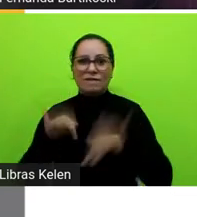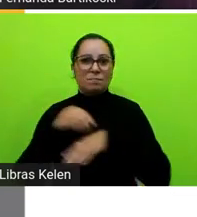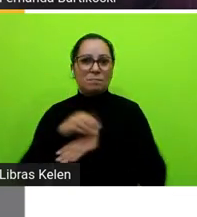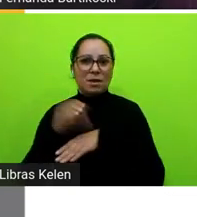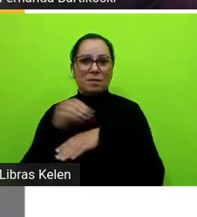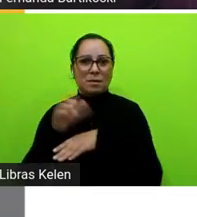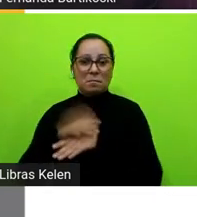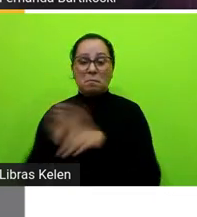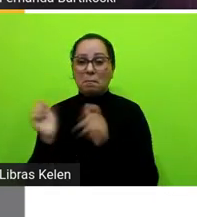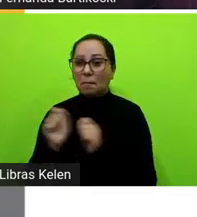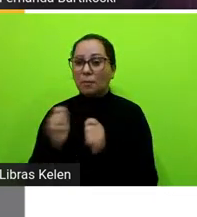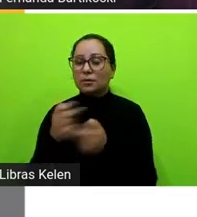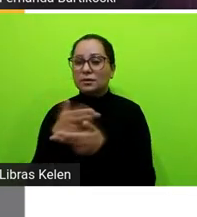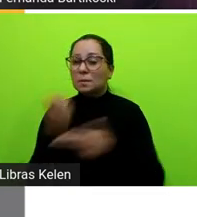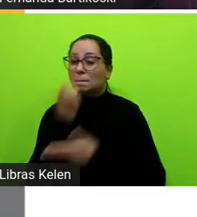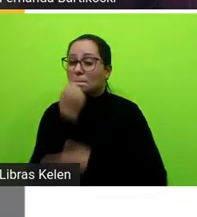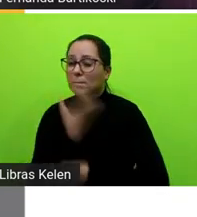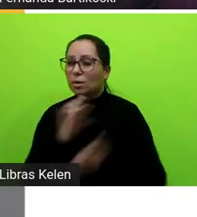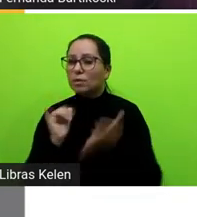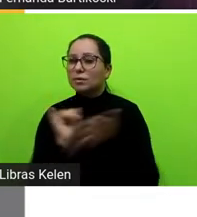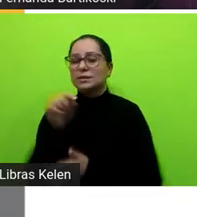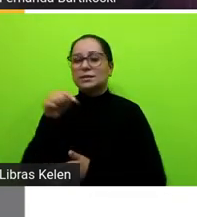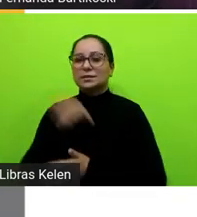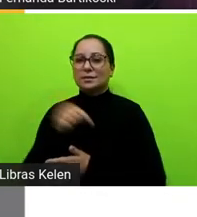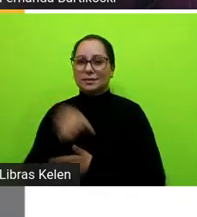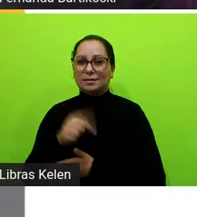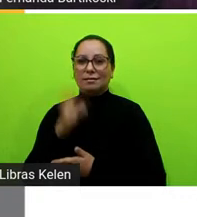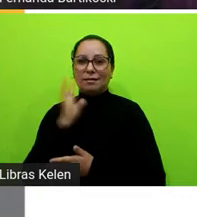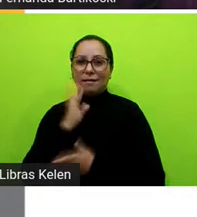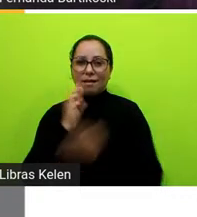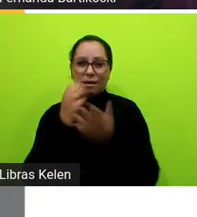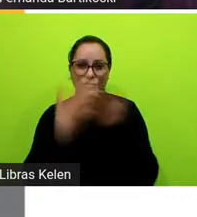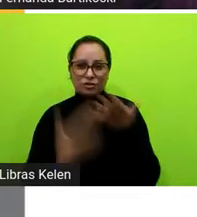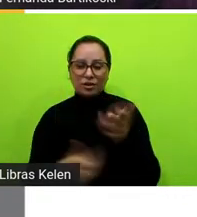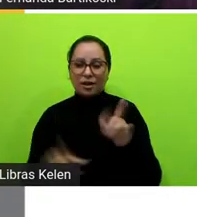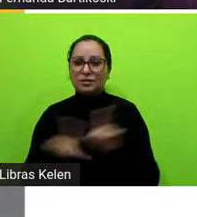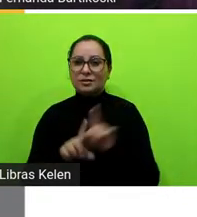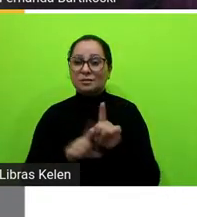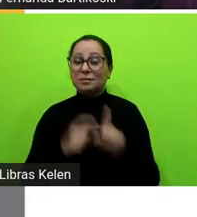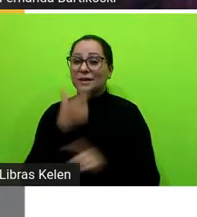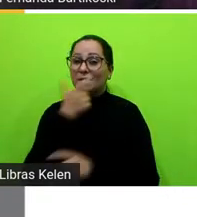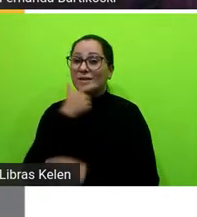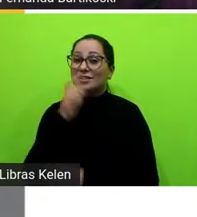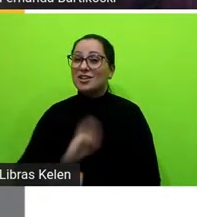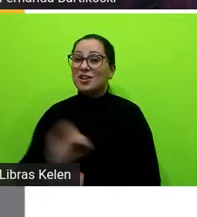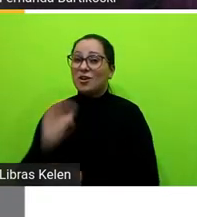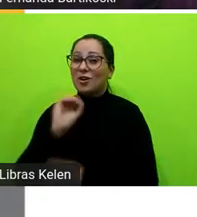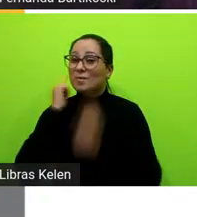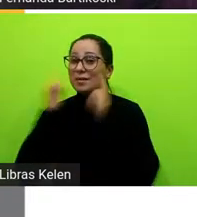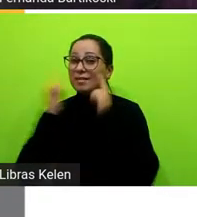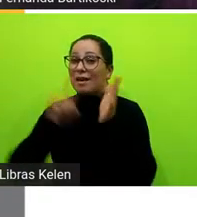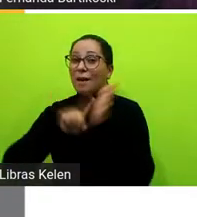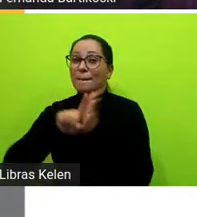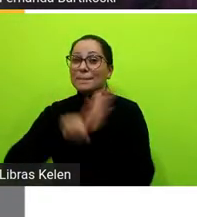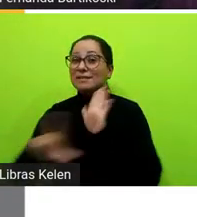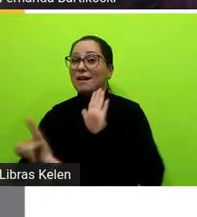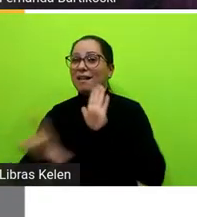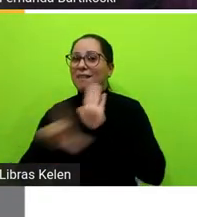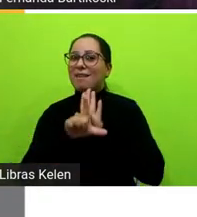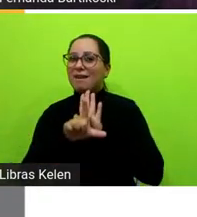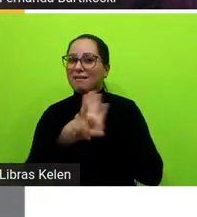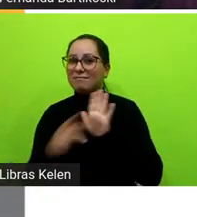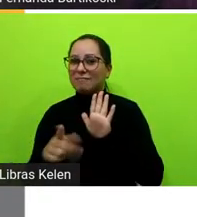várias coisas boas acontecendo aqui no chat mas eu achei ótima essa ideia de pesquisar a lei né e